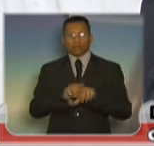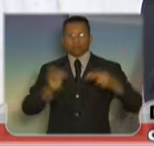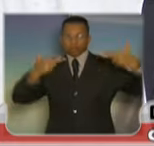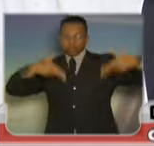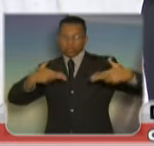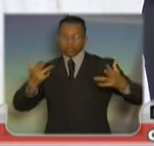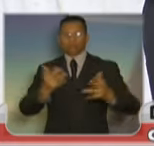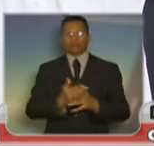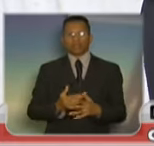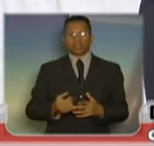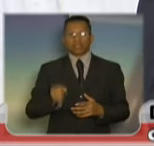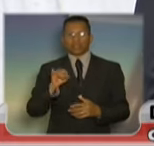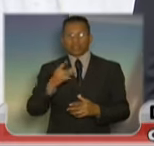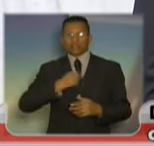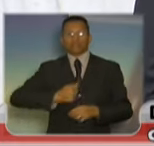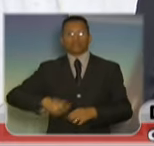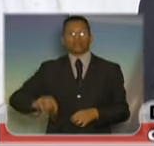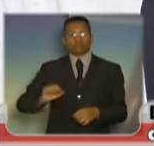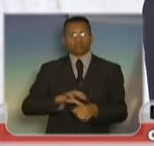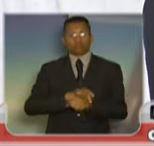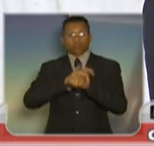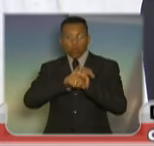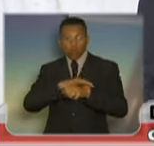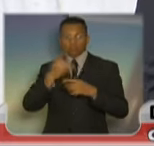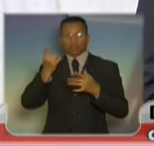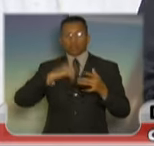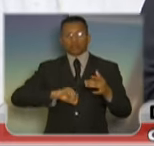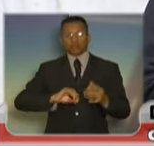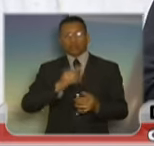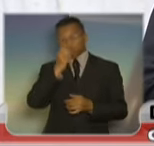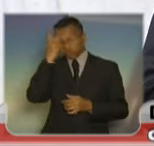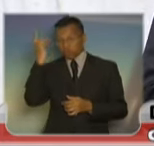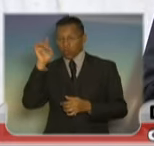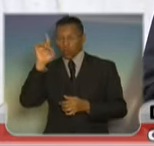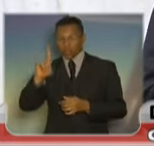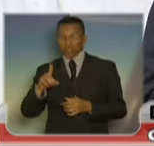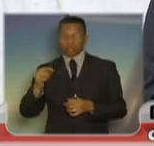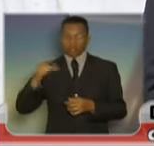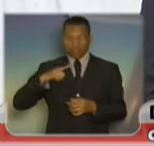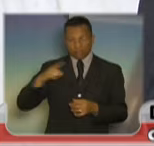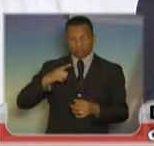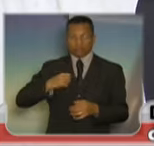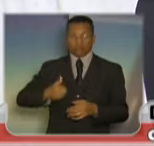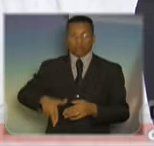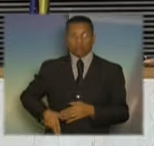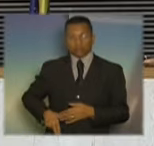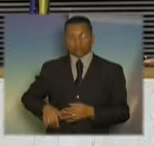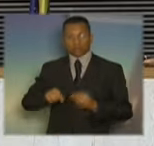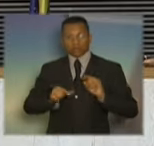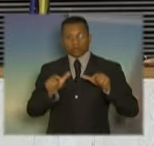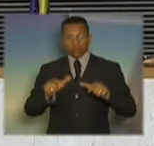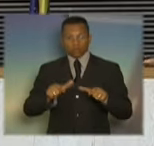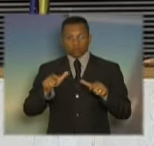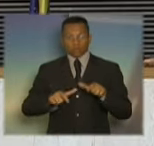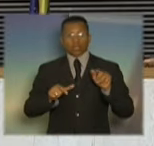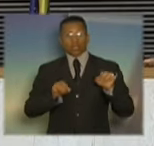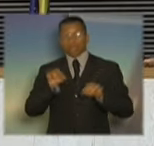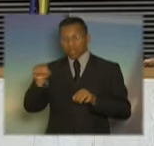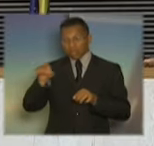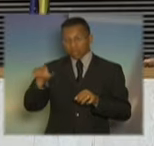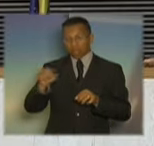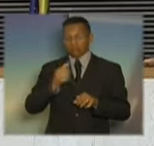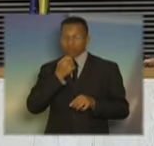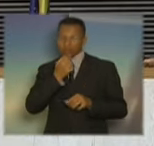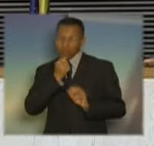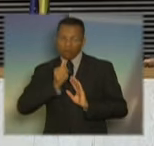armado, se tivesse alguma pessoa em condições de estar portando uma arma naquele local, com certeza esse atirador teria sido abatido.